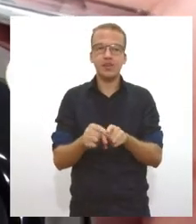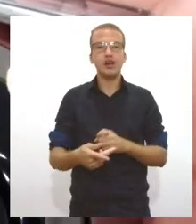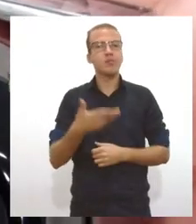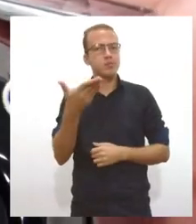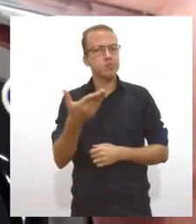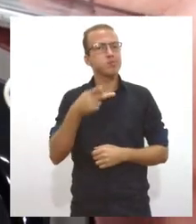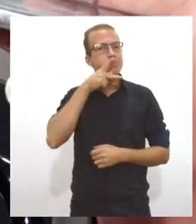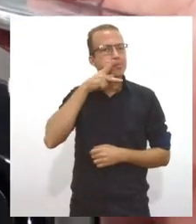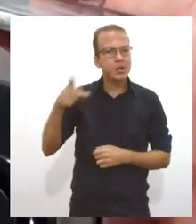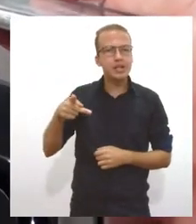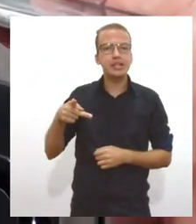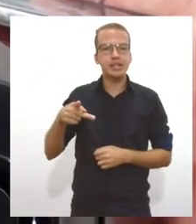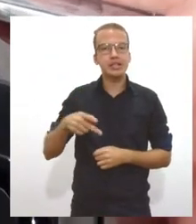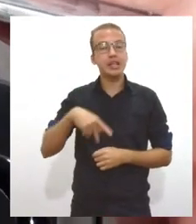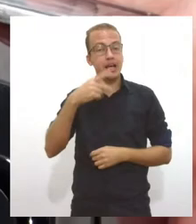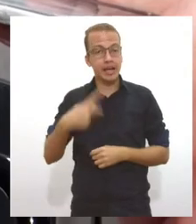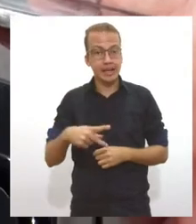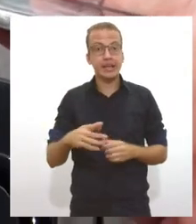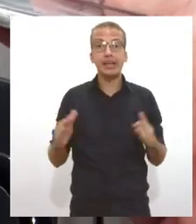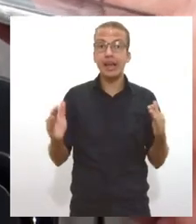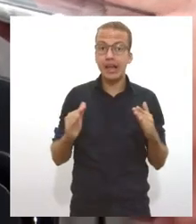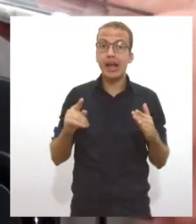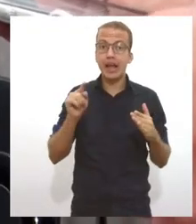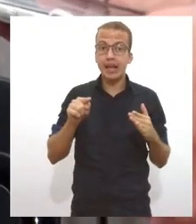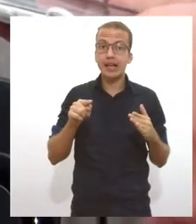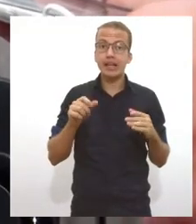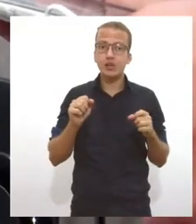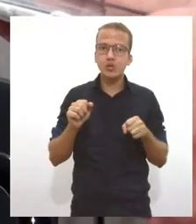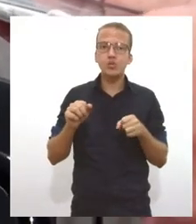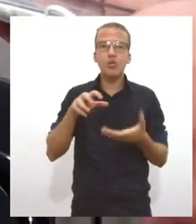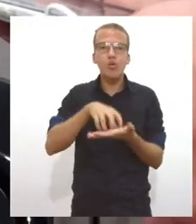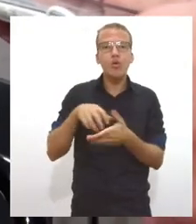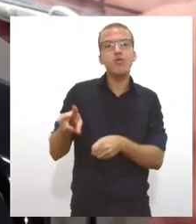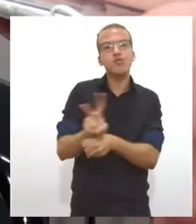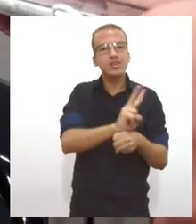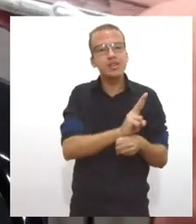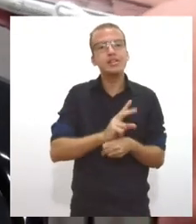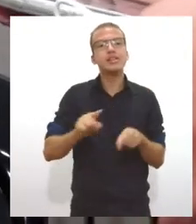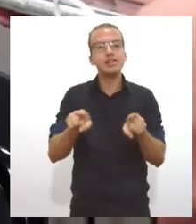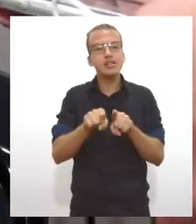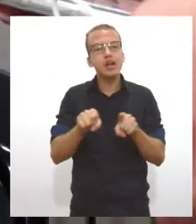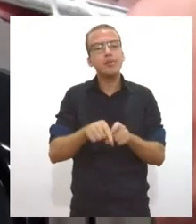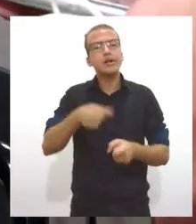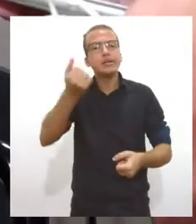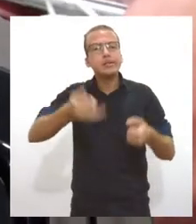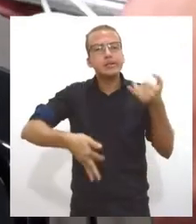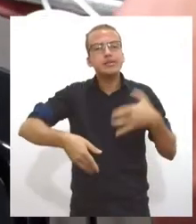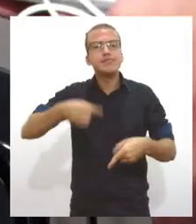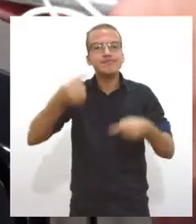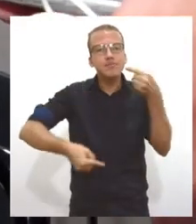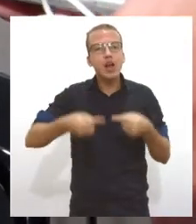casa de lei, de um órgão de fiscalização, ampliamos em termos de Estado.